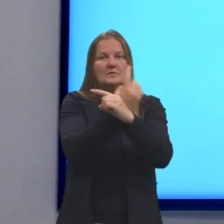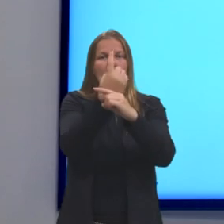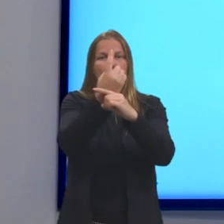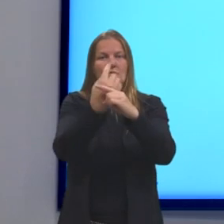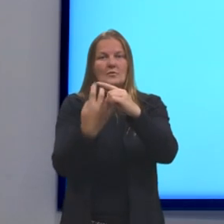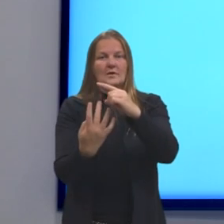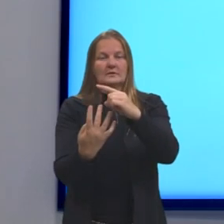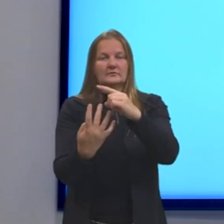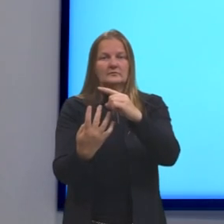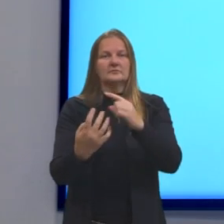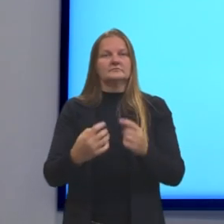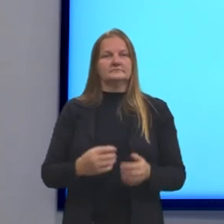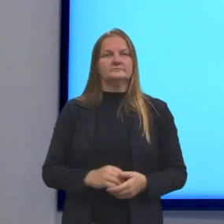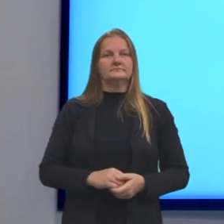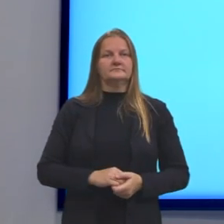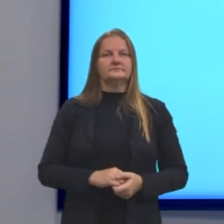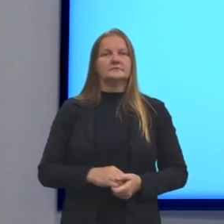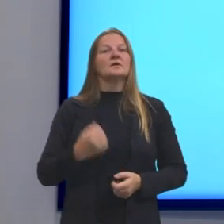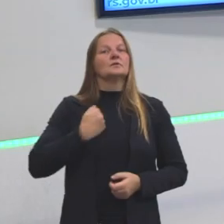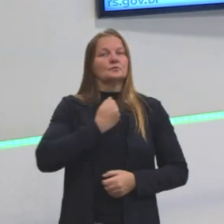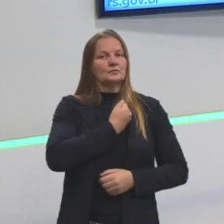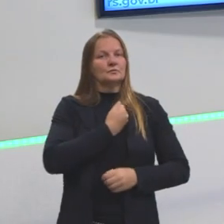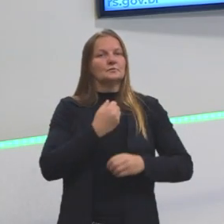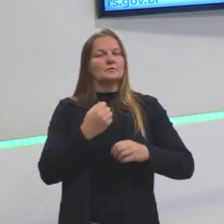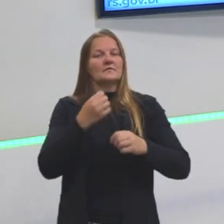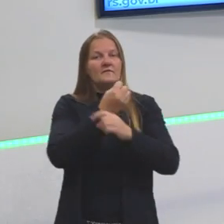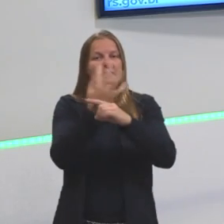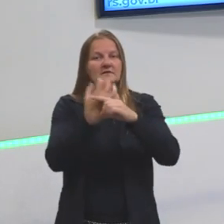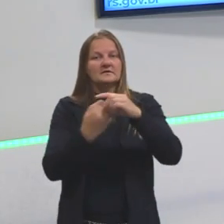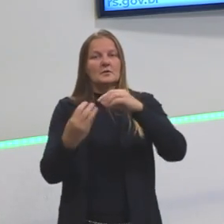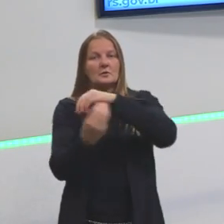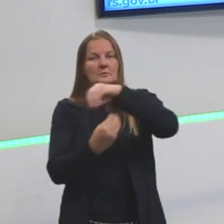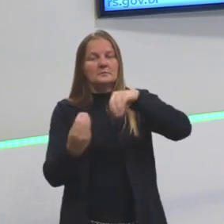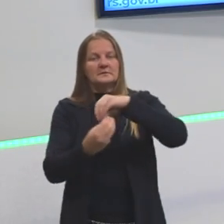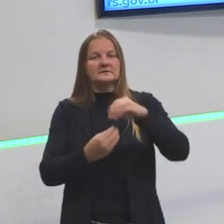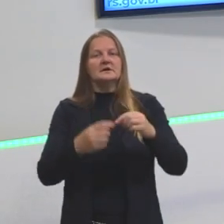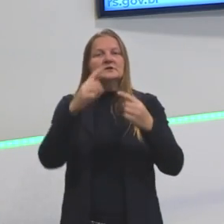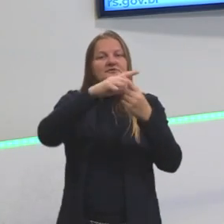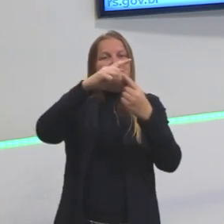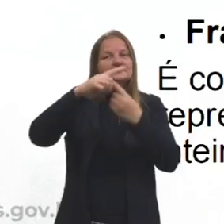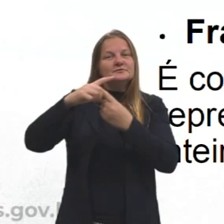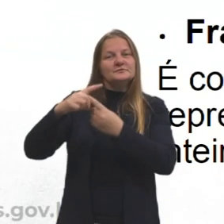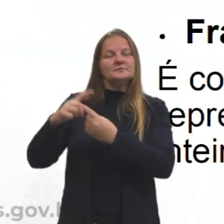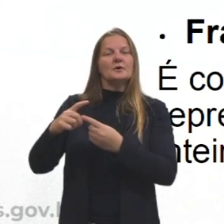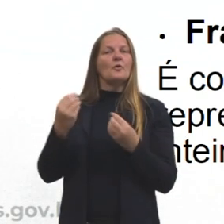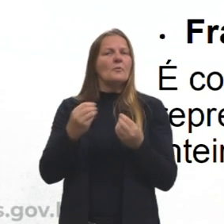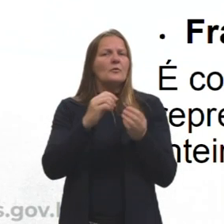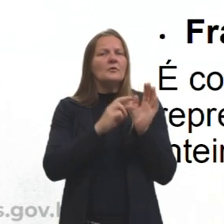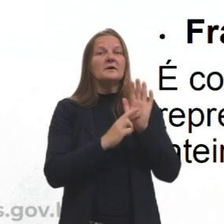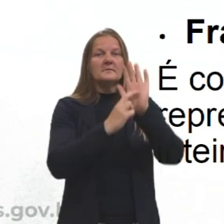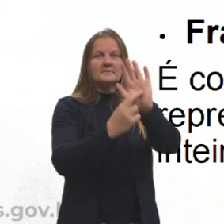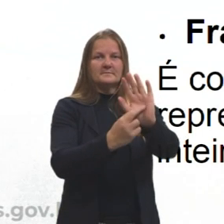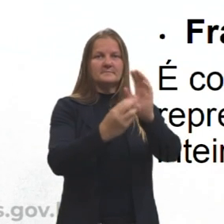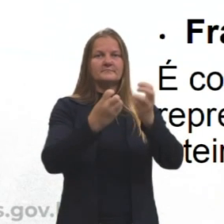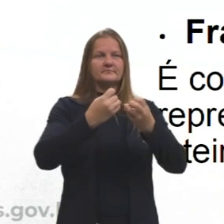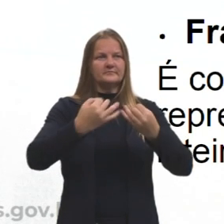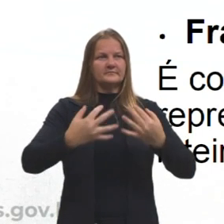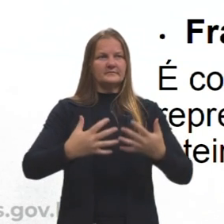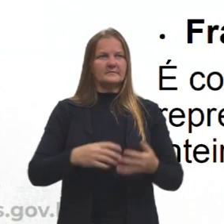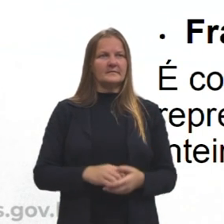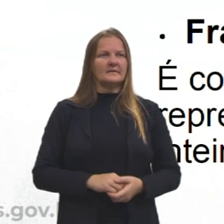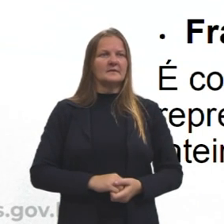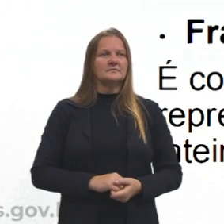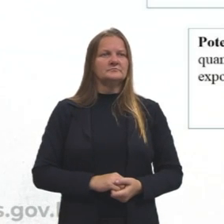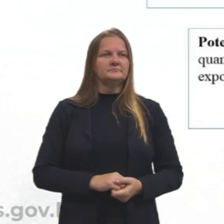quarto, certo? Então, esses são os tipos de frações como nós podemos escrever ou representar as frações.